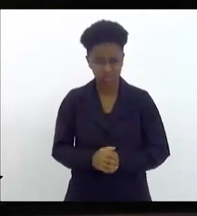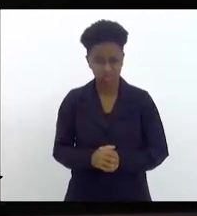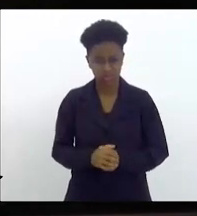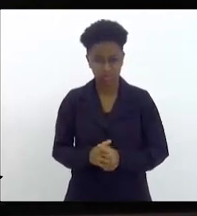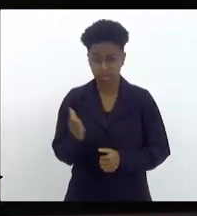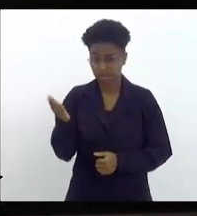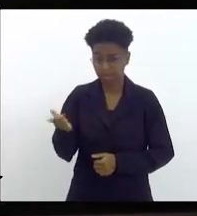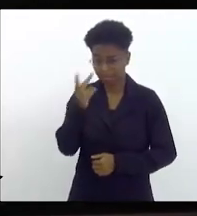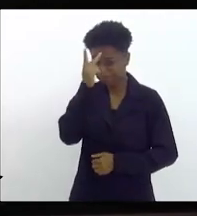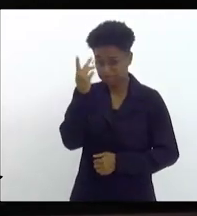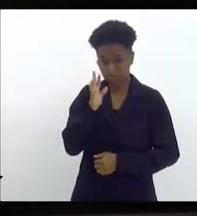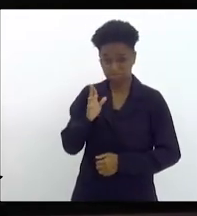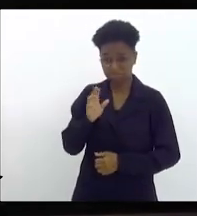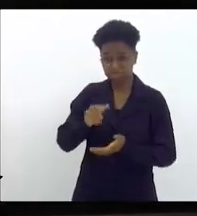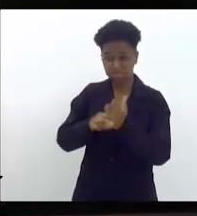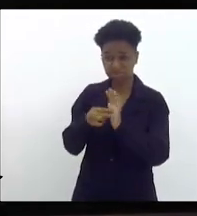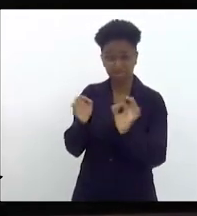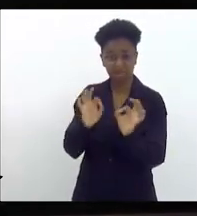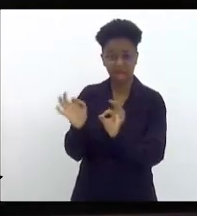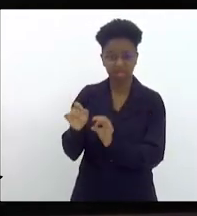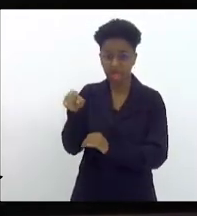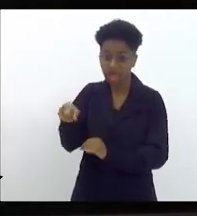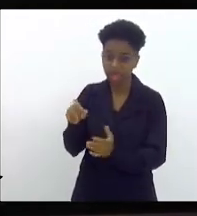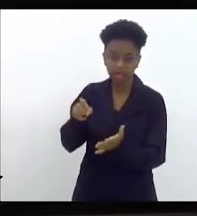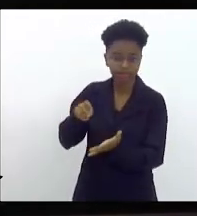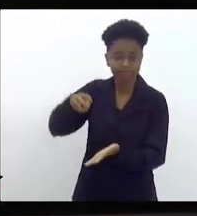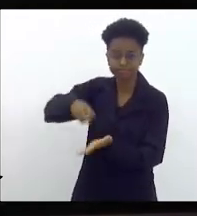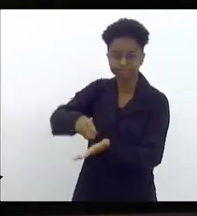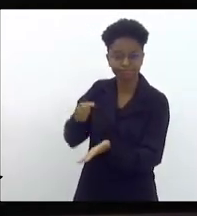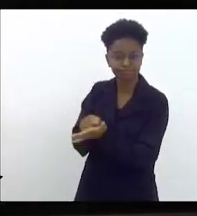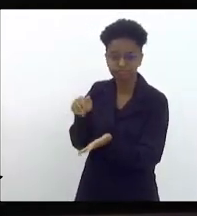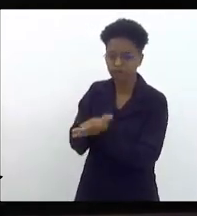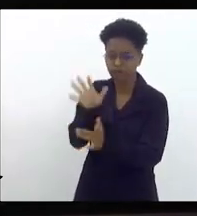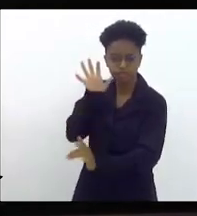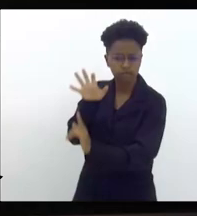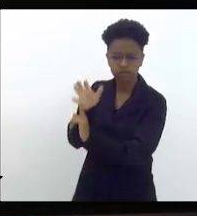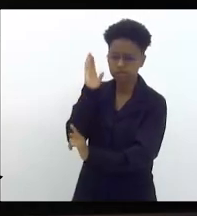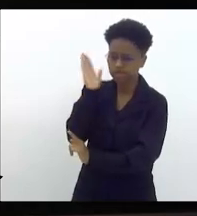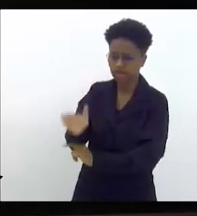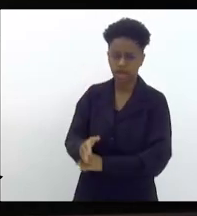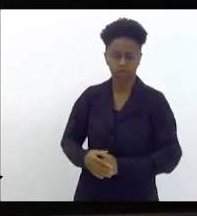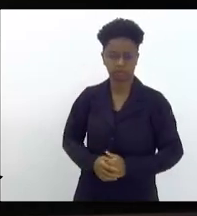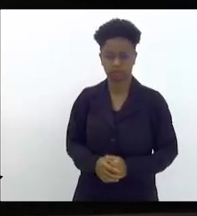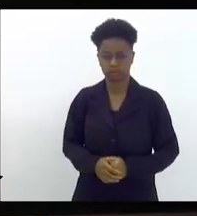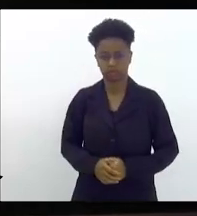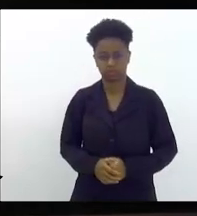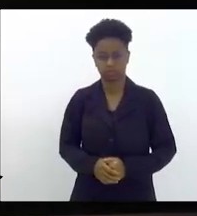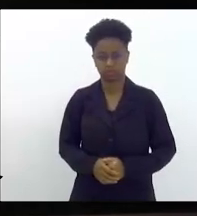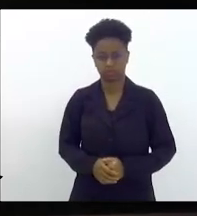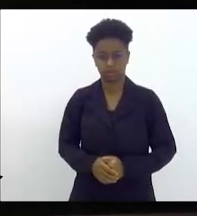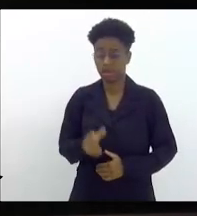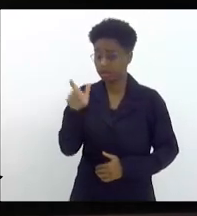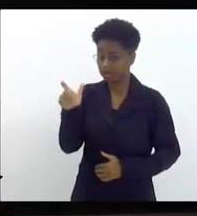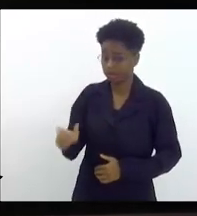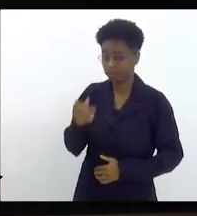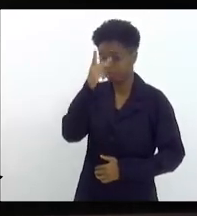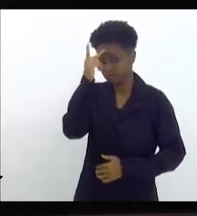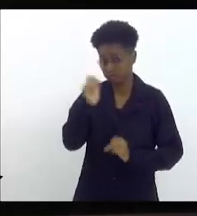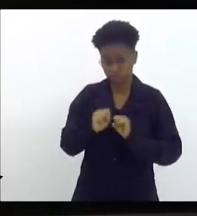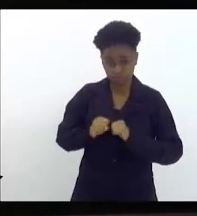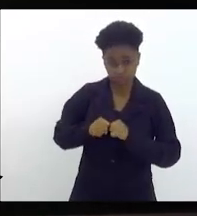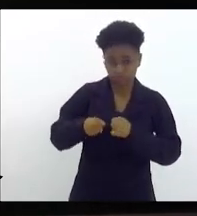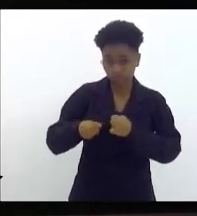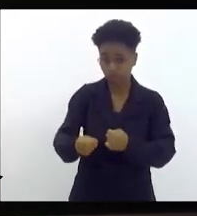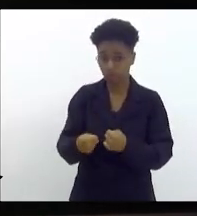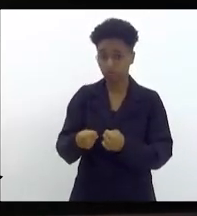não representa nada, esse é vai ser afetado diretamente, o funcionário público, aquele que se dedica, que